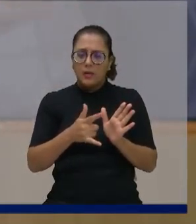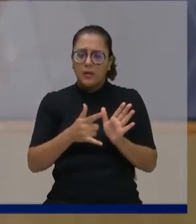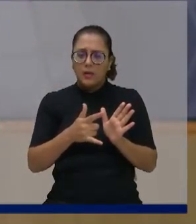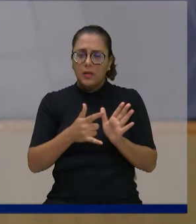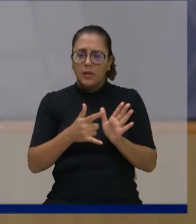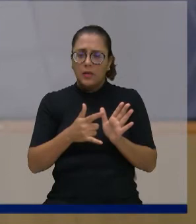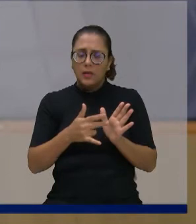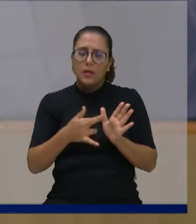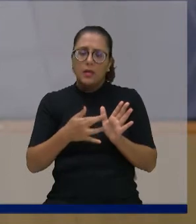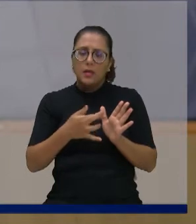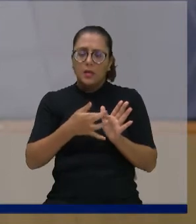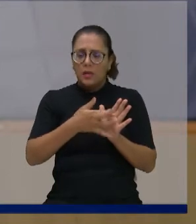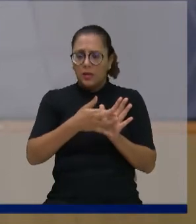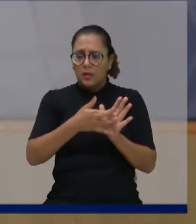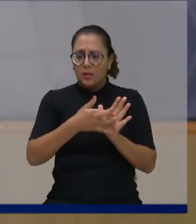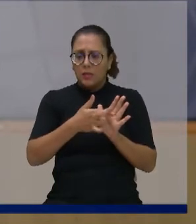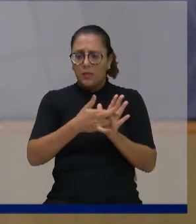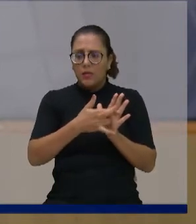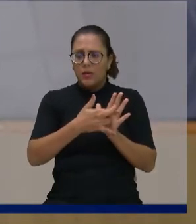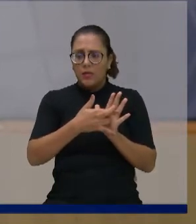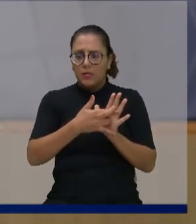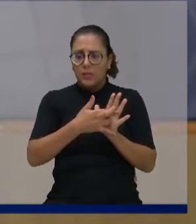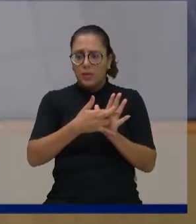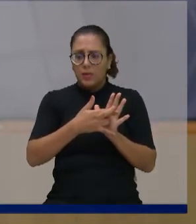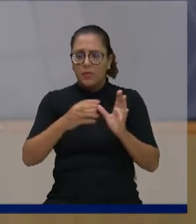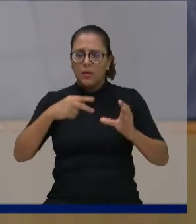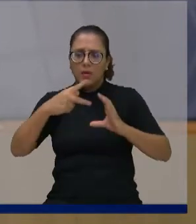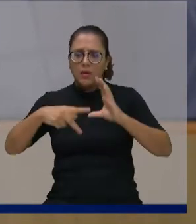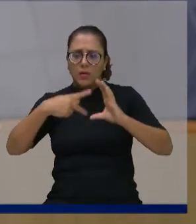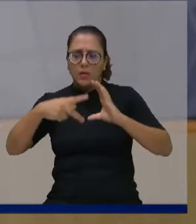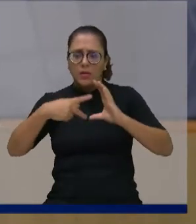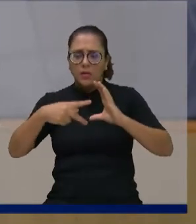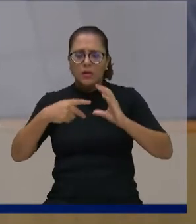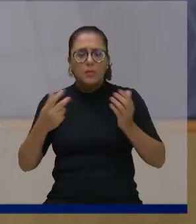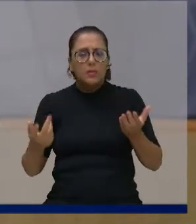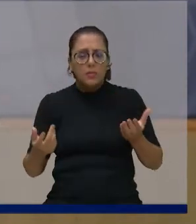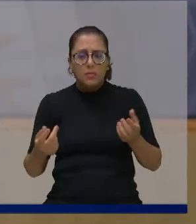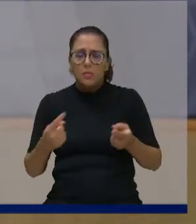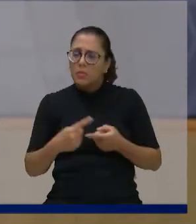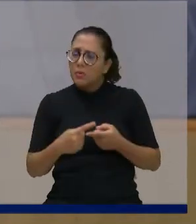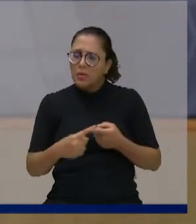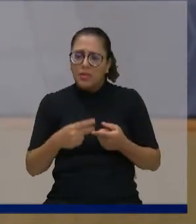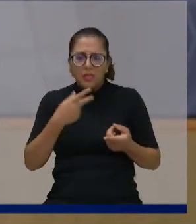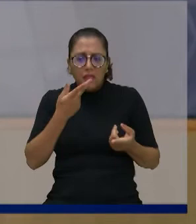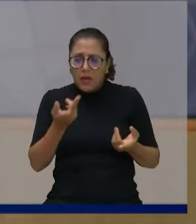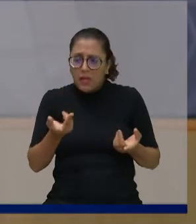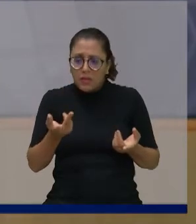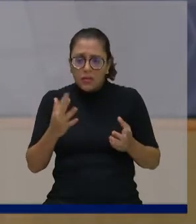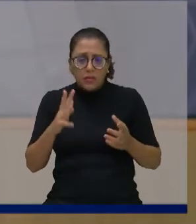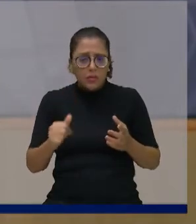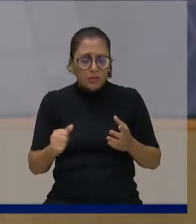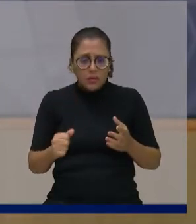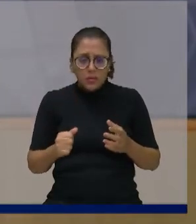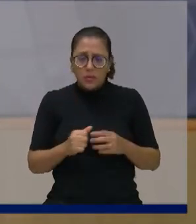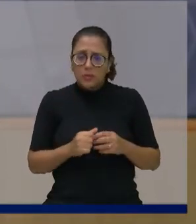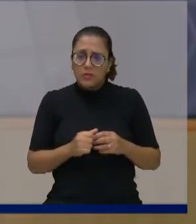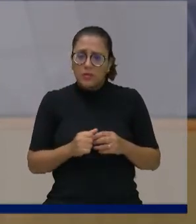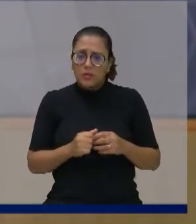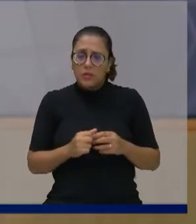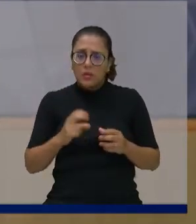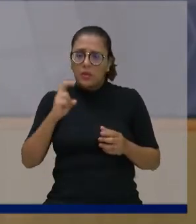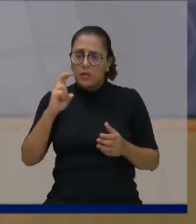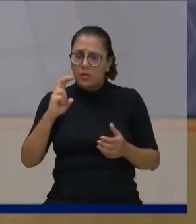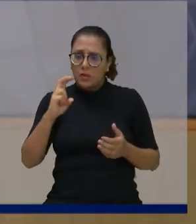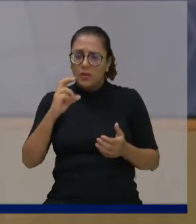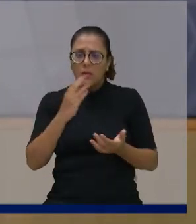faz aqui na aqui na Câmara, faz o protocolo, na secretaria, cinco e meia, e